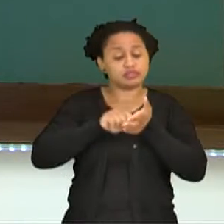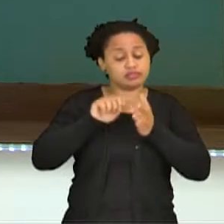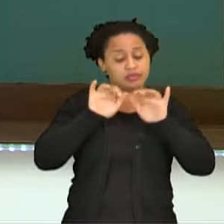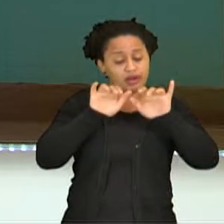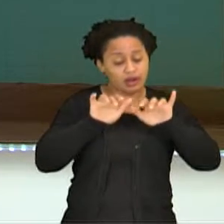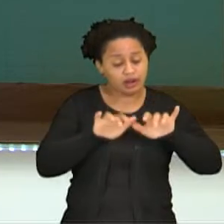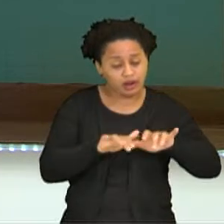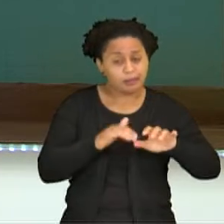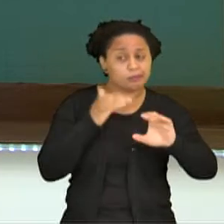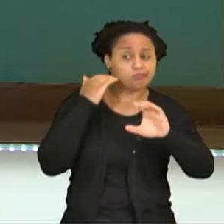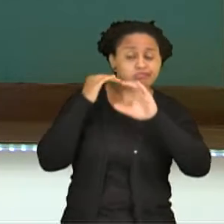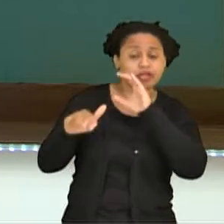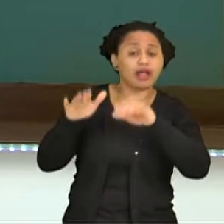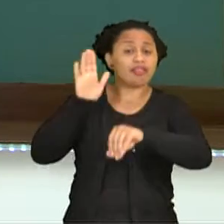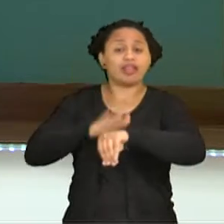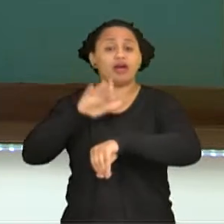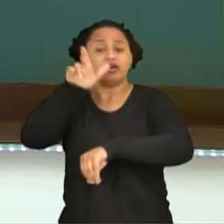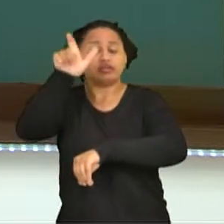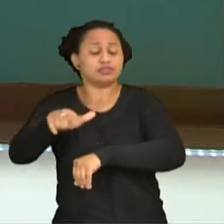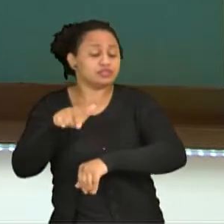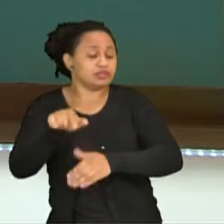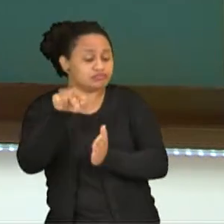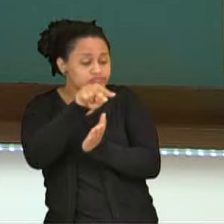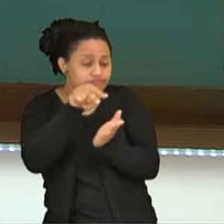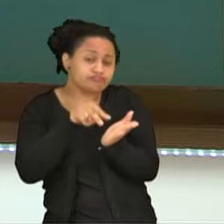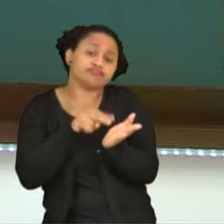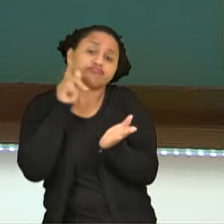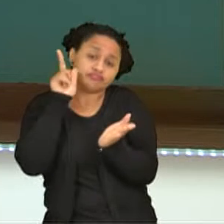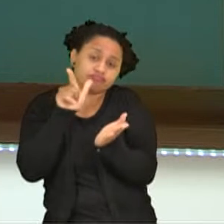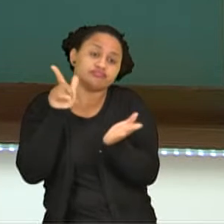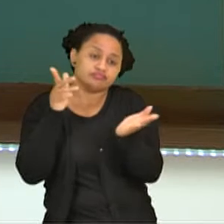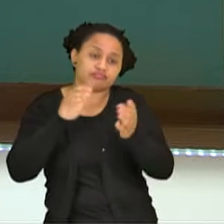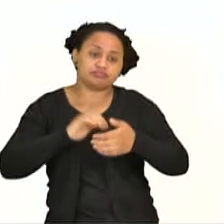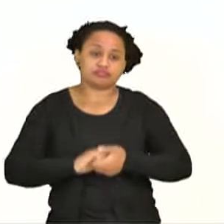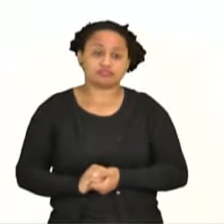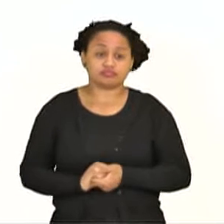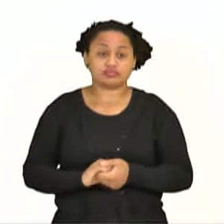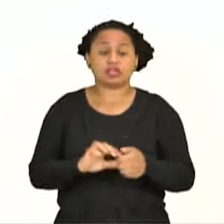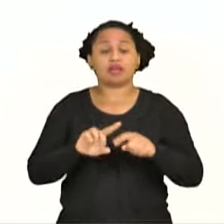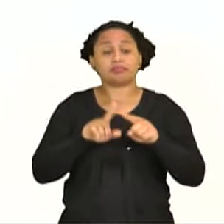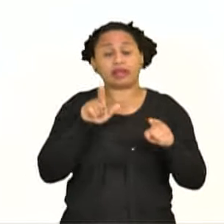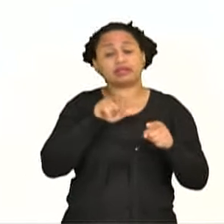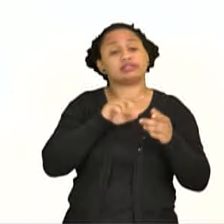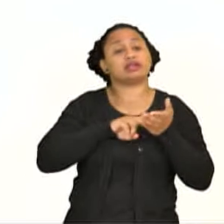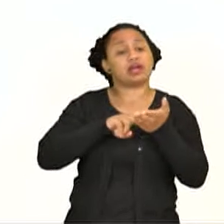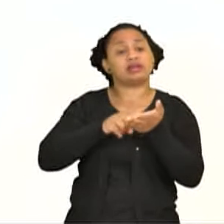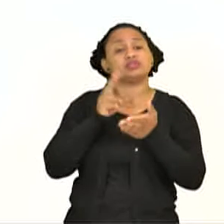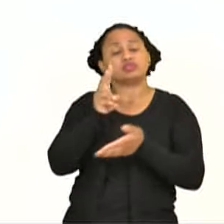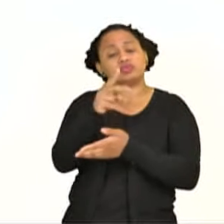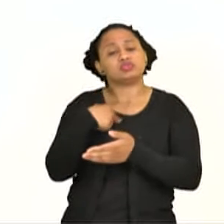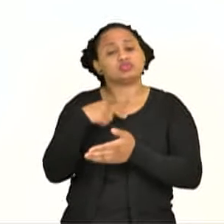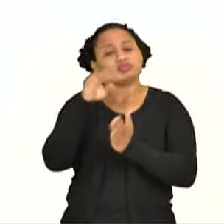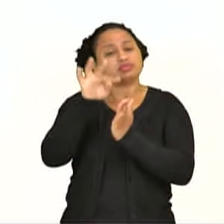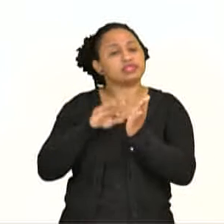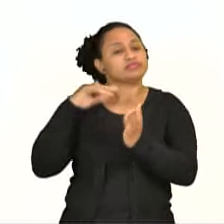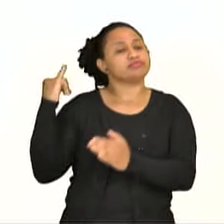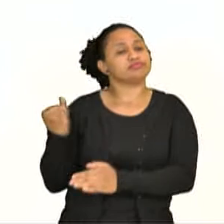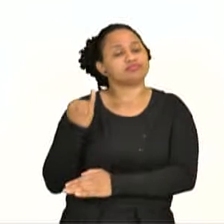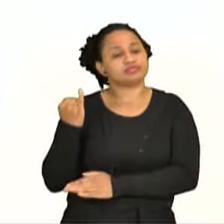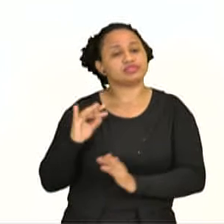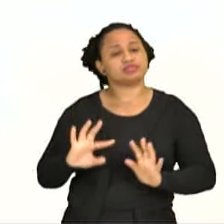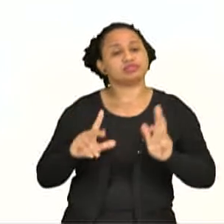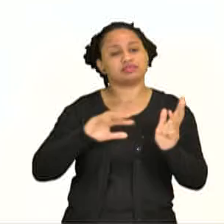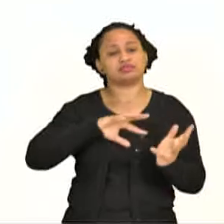instantaneamente também. Continua a ser um dos textos mais fundamentais da humanidade. Por quê?